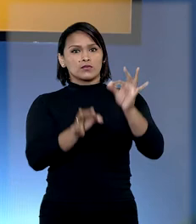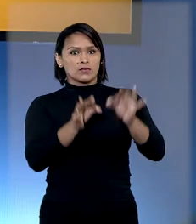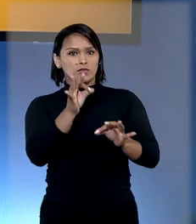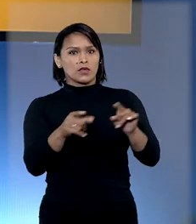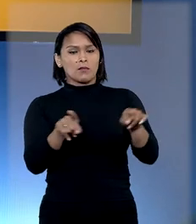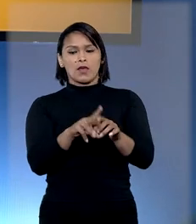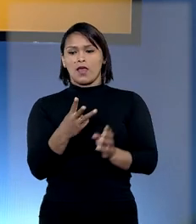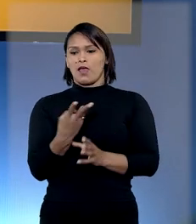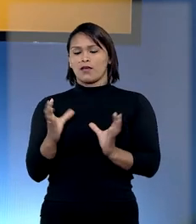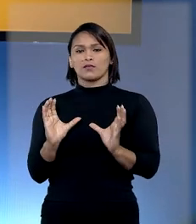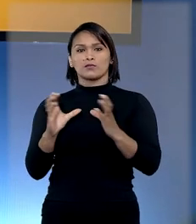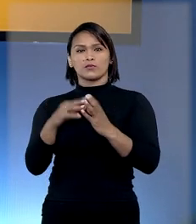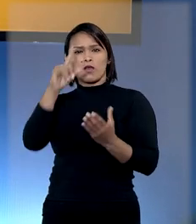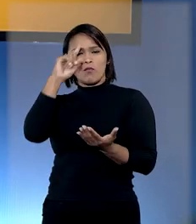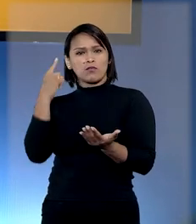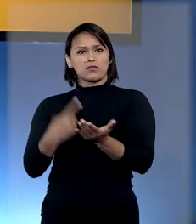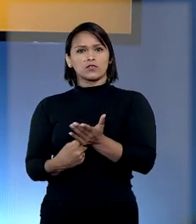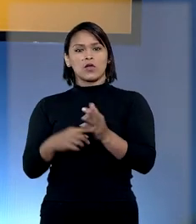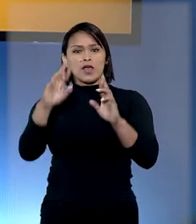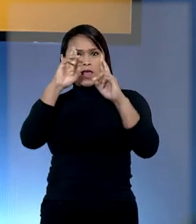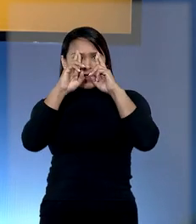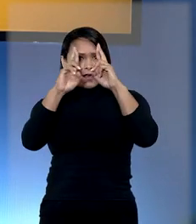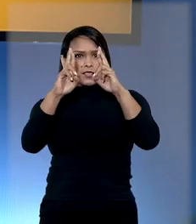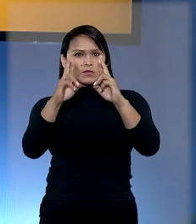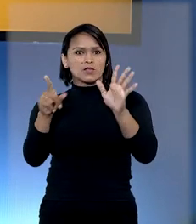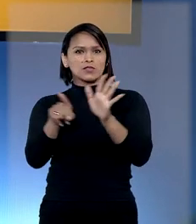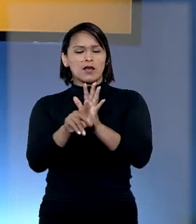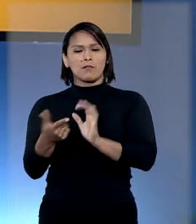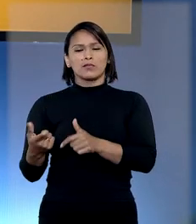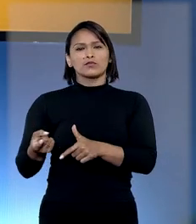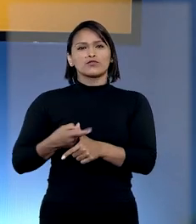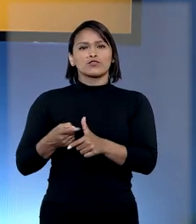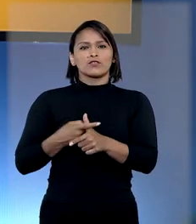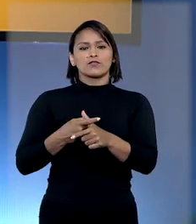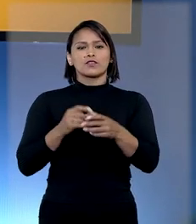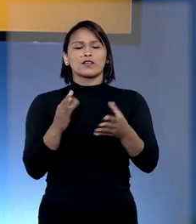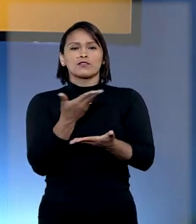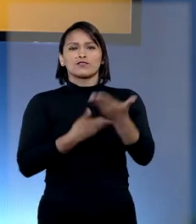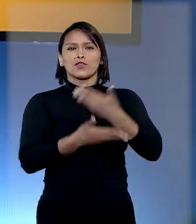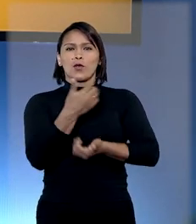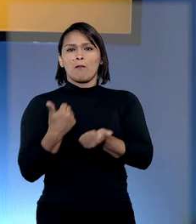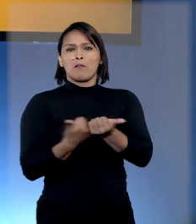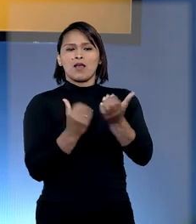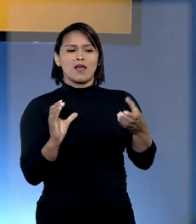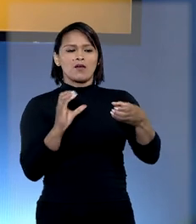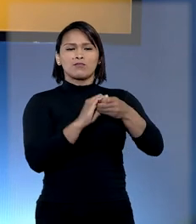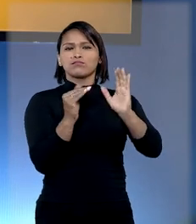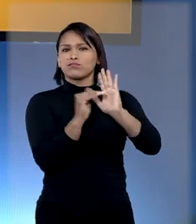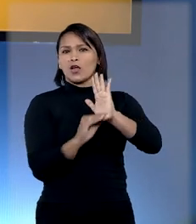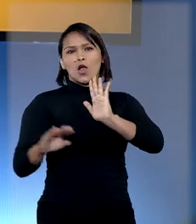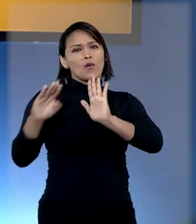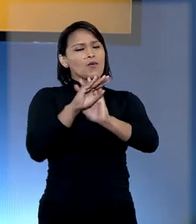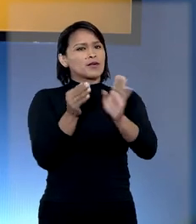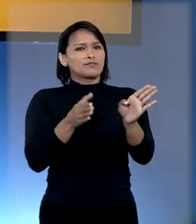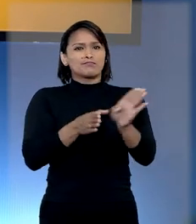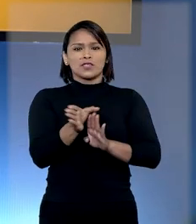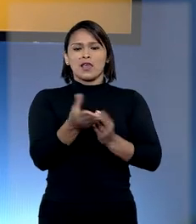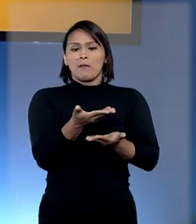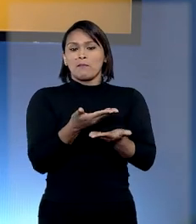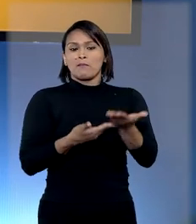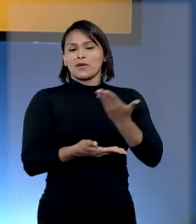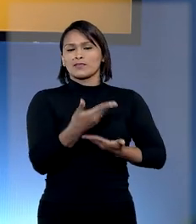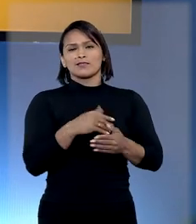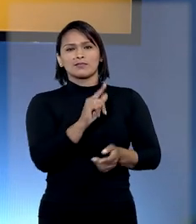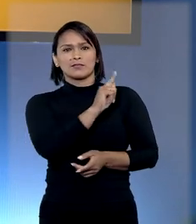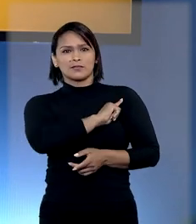julgamento, a terceira turma decidiu que responsabilidade por dívida de cooperativa não alcança conselheiro que não